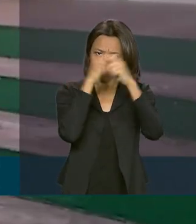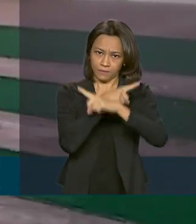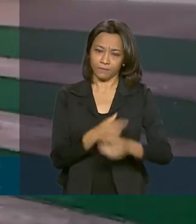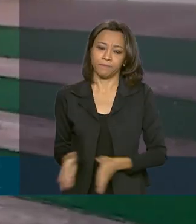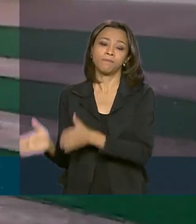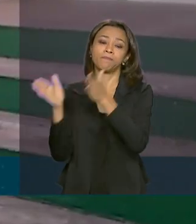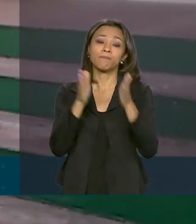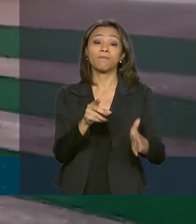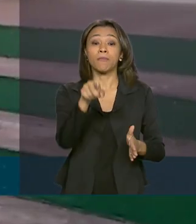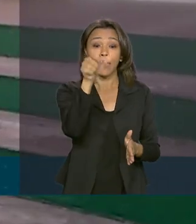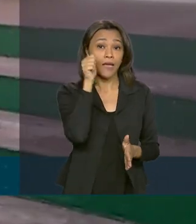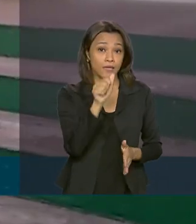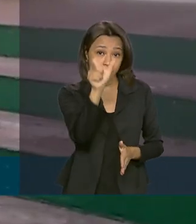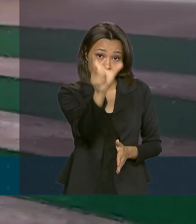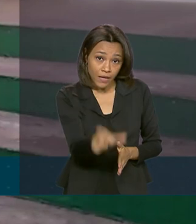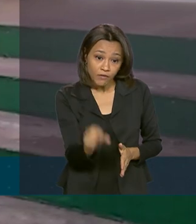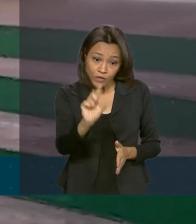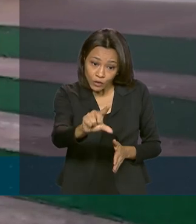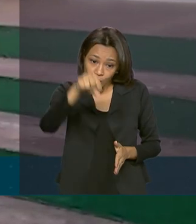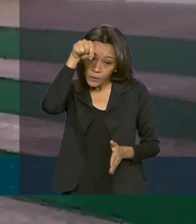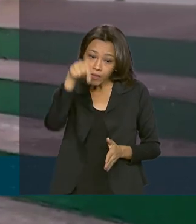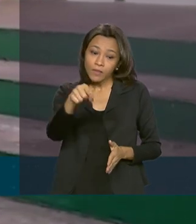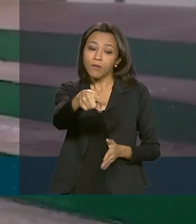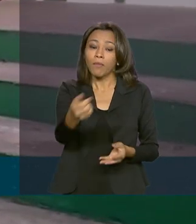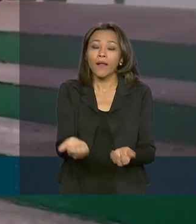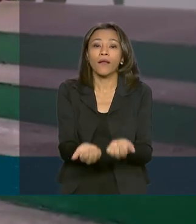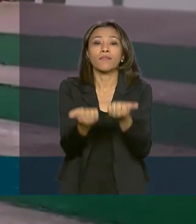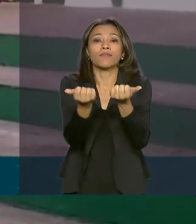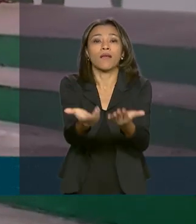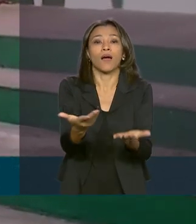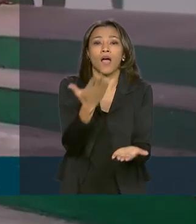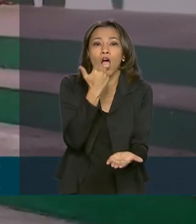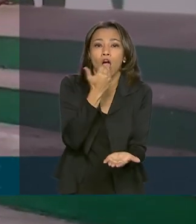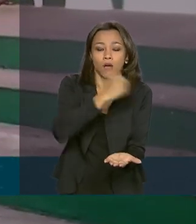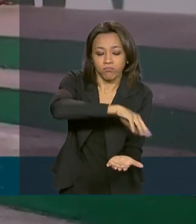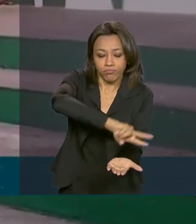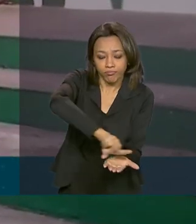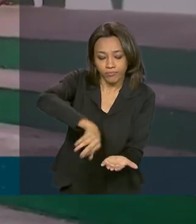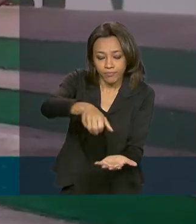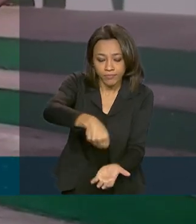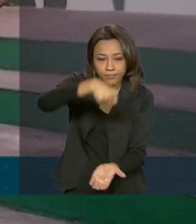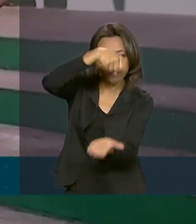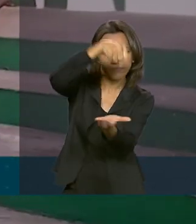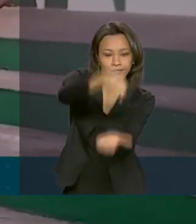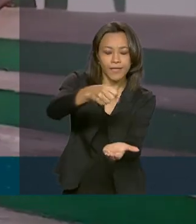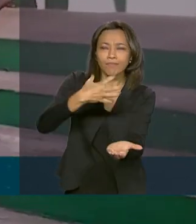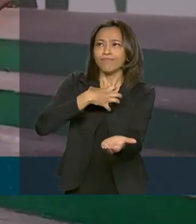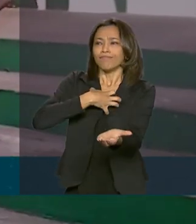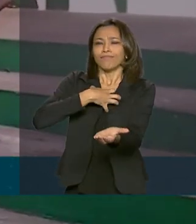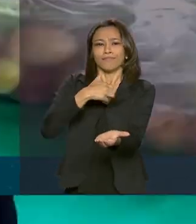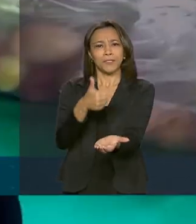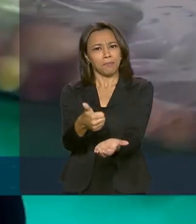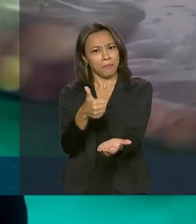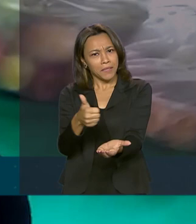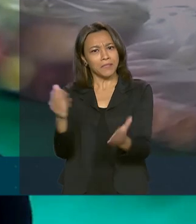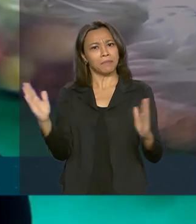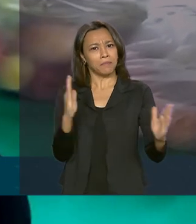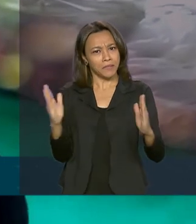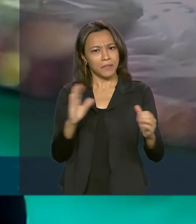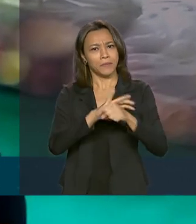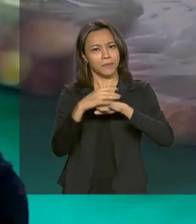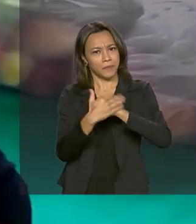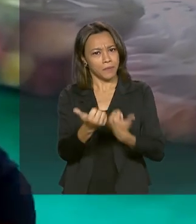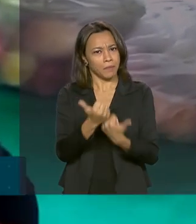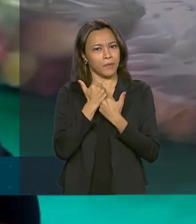Regina foi selecionada para ganhar o kit de alimentação e se sentiu acolhida nesse momento de pandemia. Nós estamos